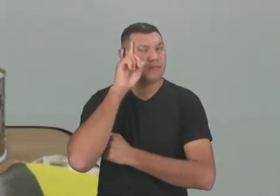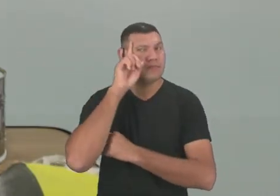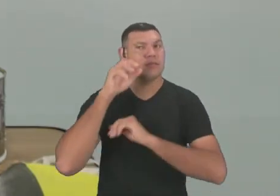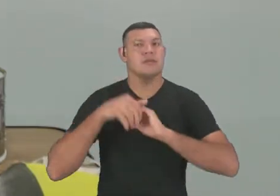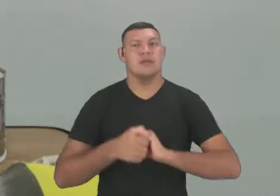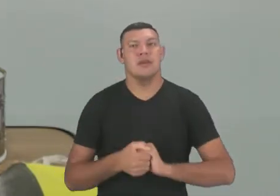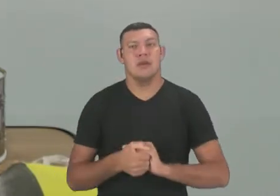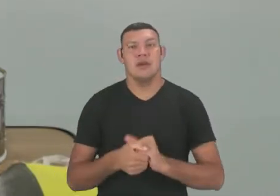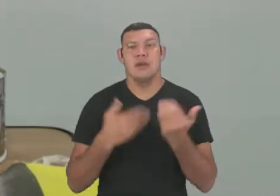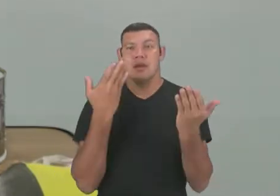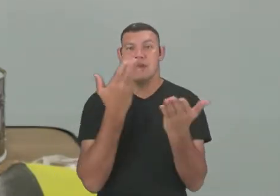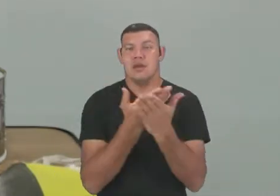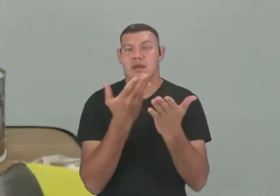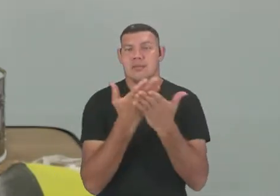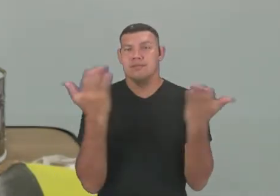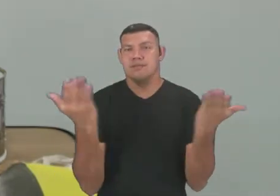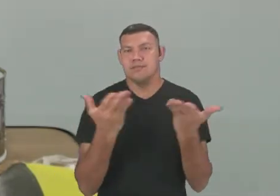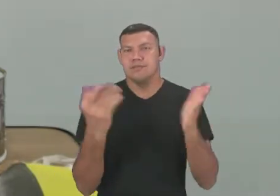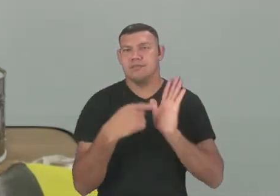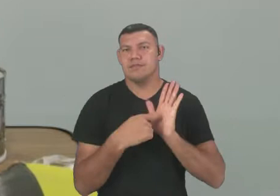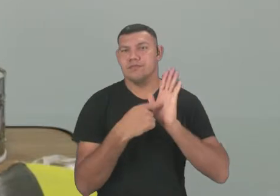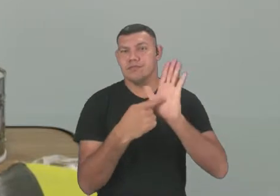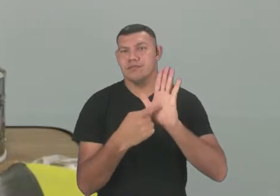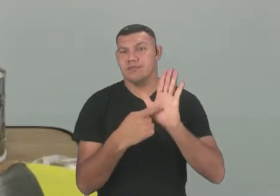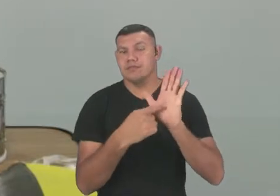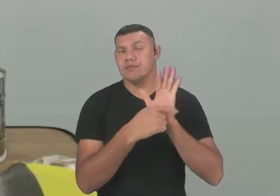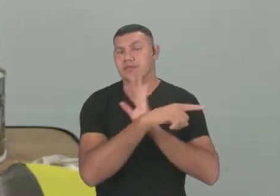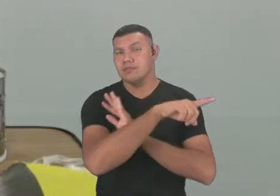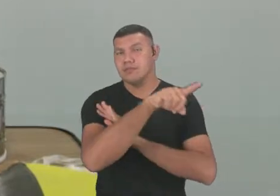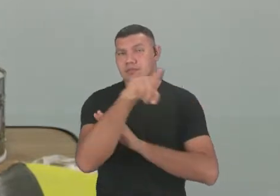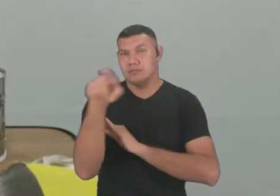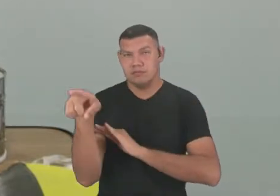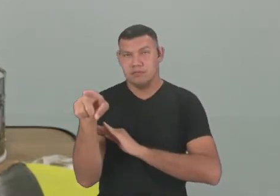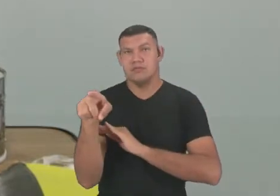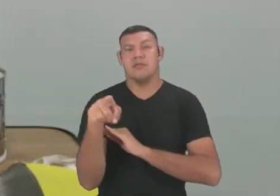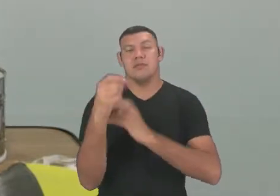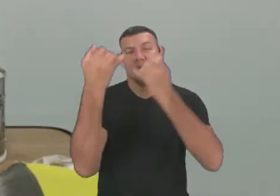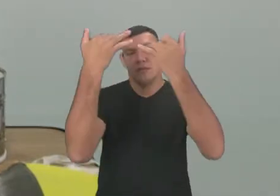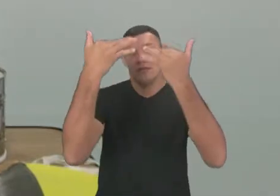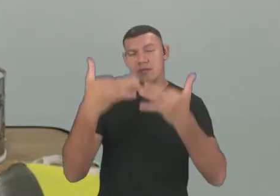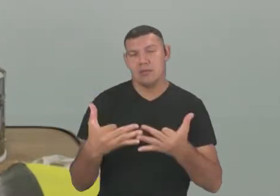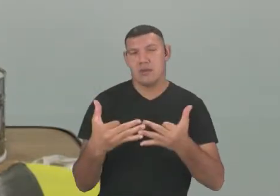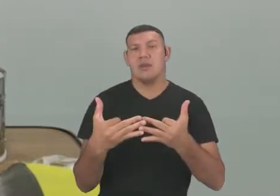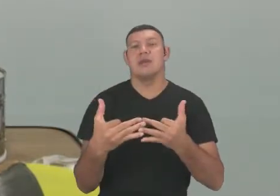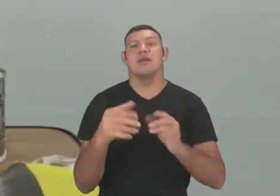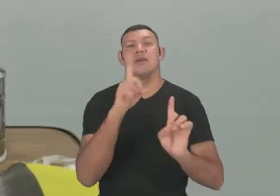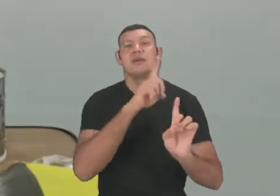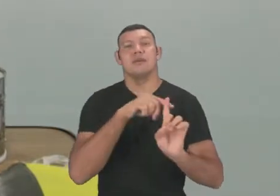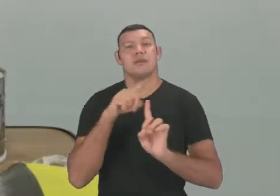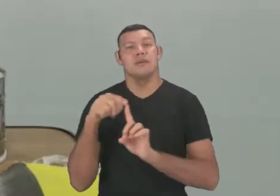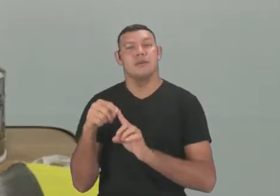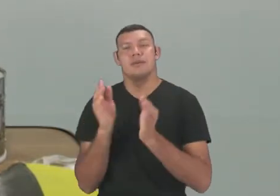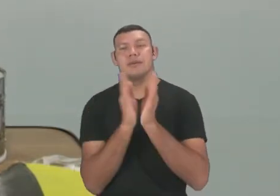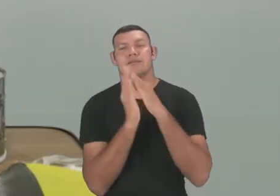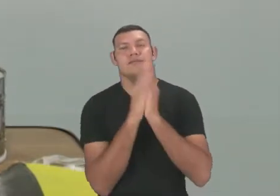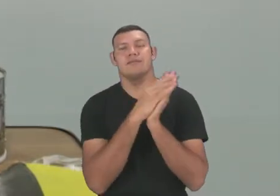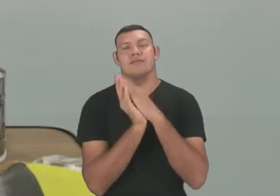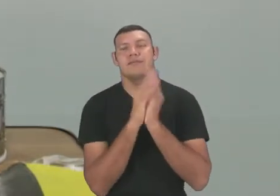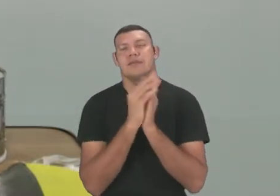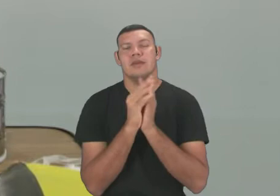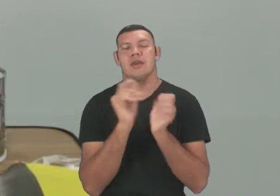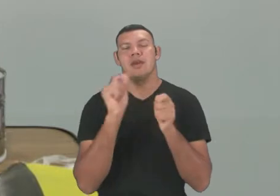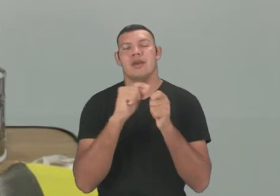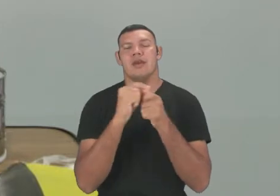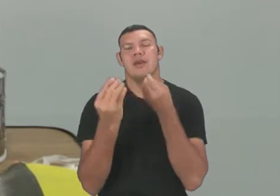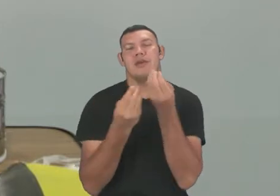E nesta aula eu vou apresentar para vocês, vamos falar um pouquinho dos tipos de brinquedo, como eram feitos, de que